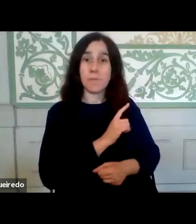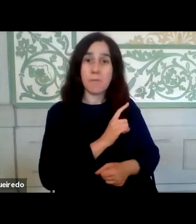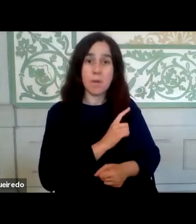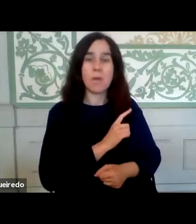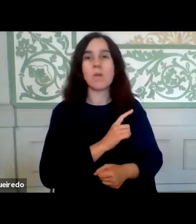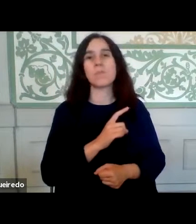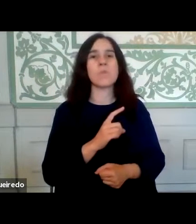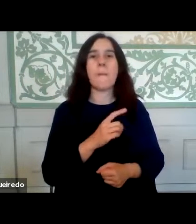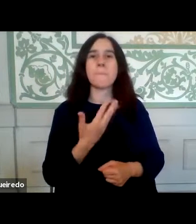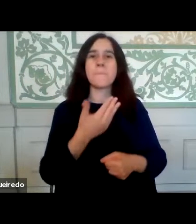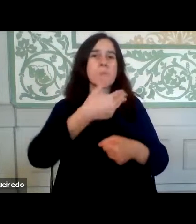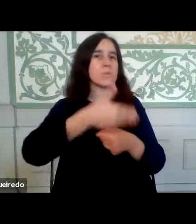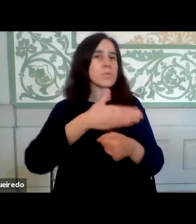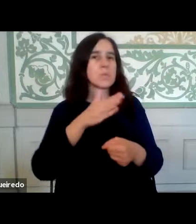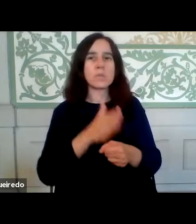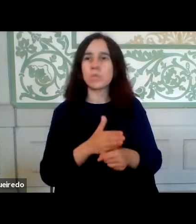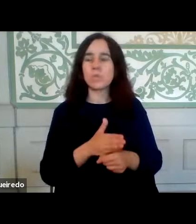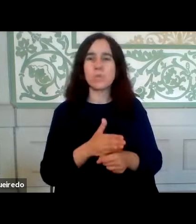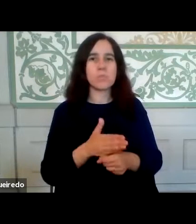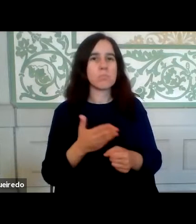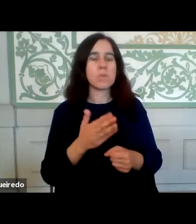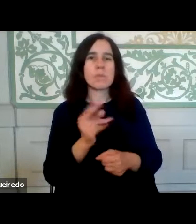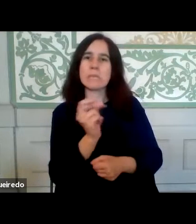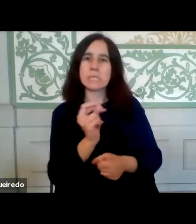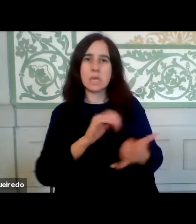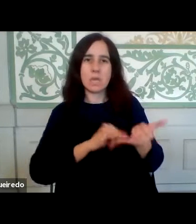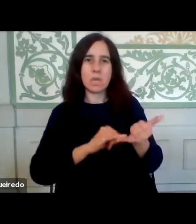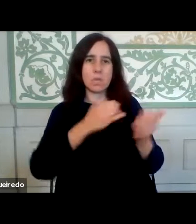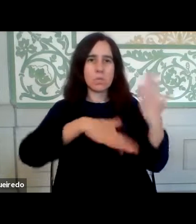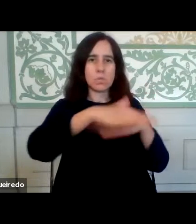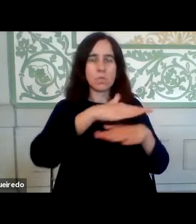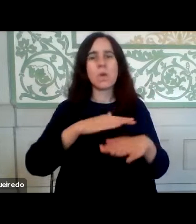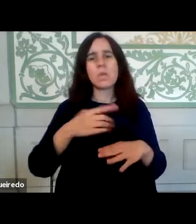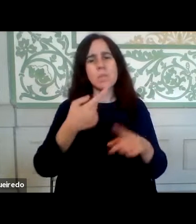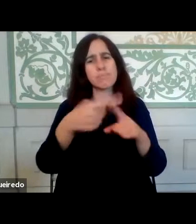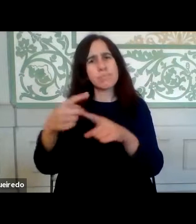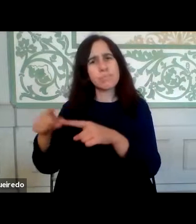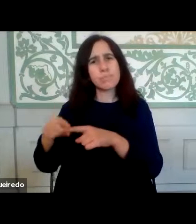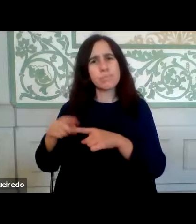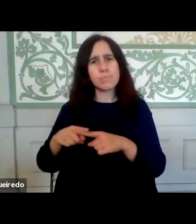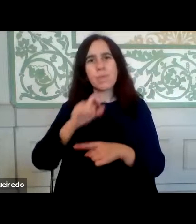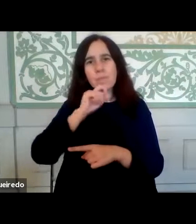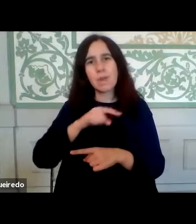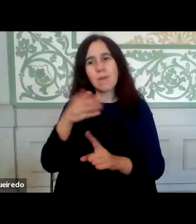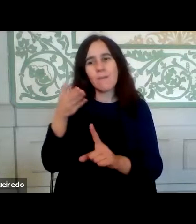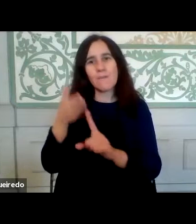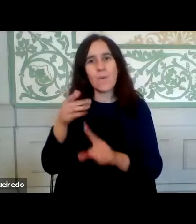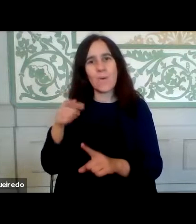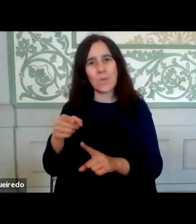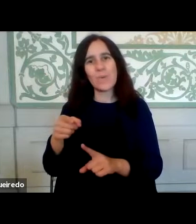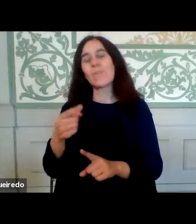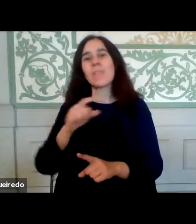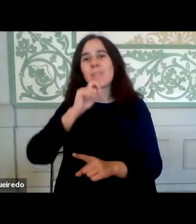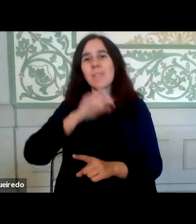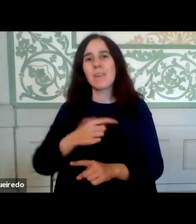terceiro setor e noutros, que podemos ser esse foco e temos essa